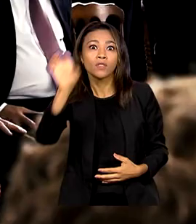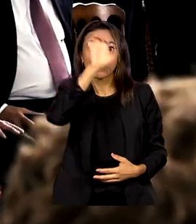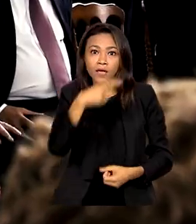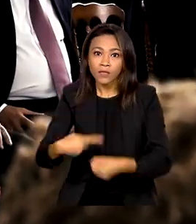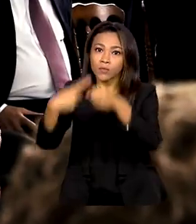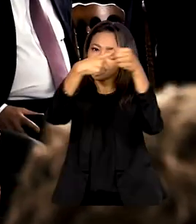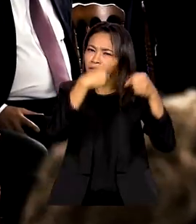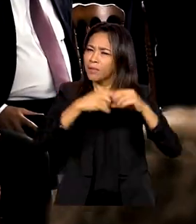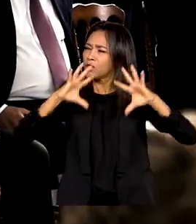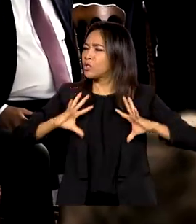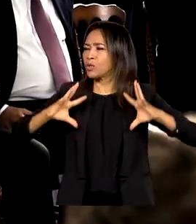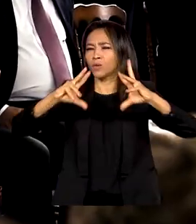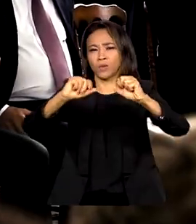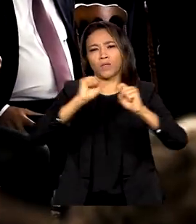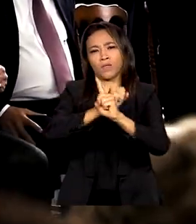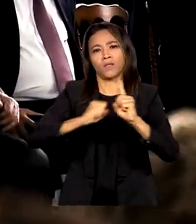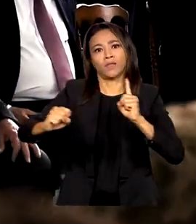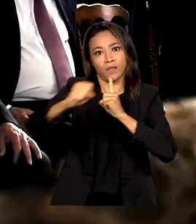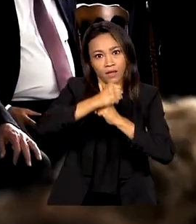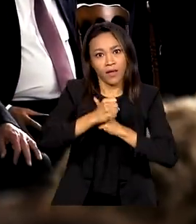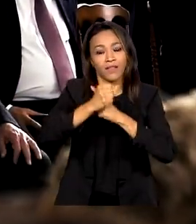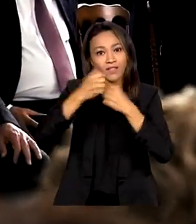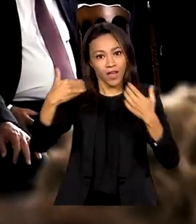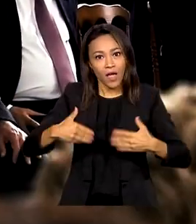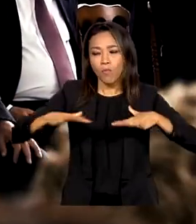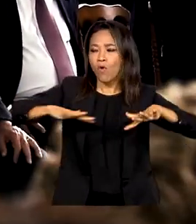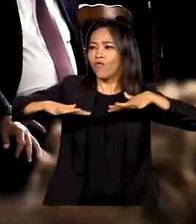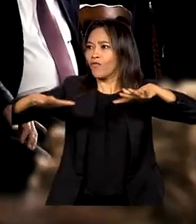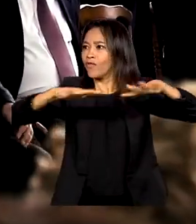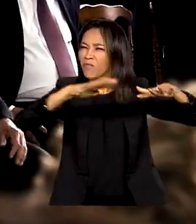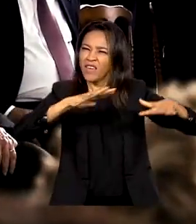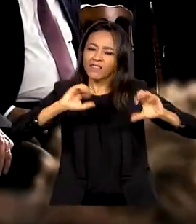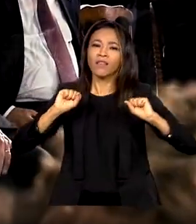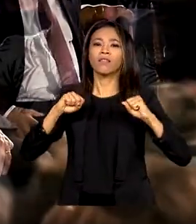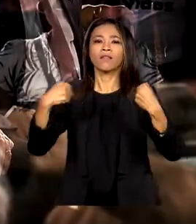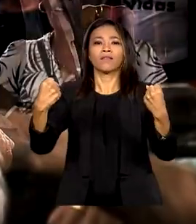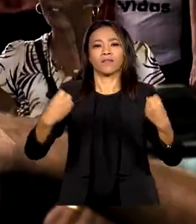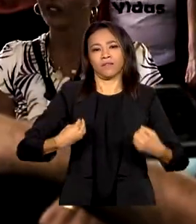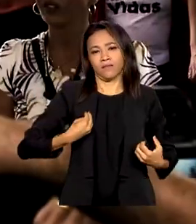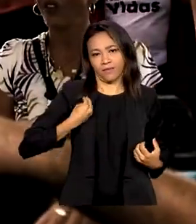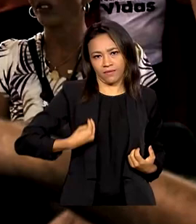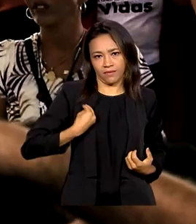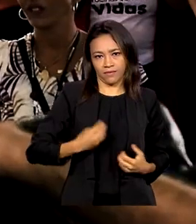municipais, de toda a sociedade, é o movimento em defesa da vida.